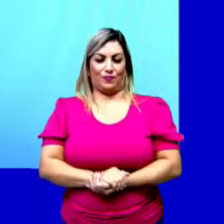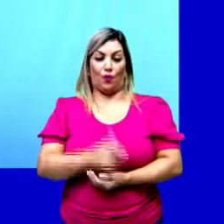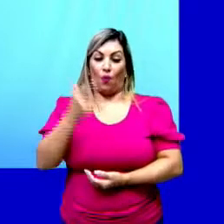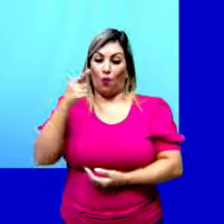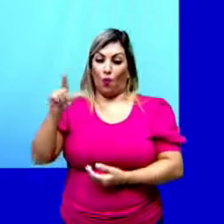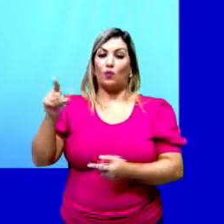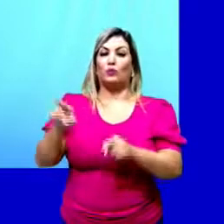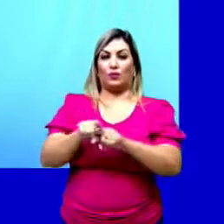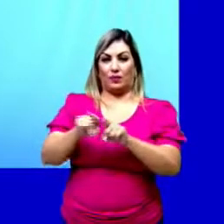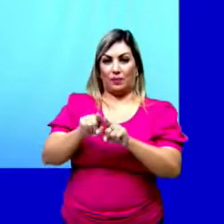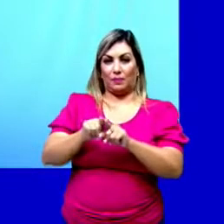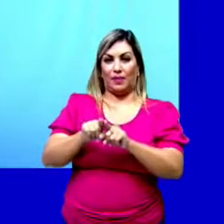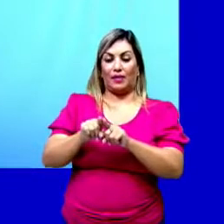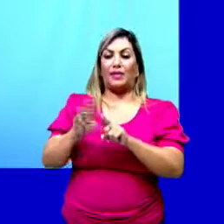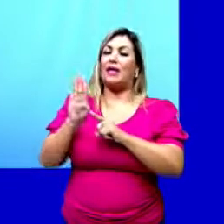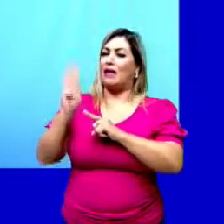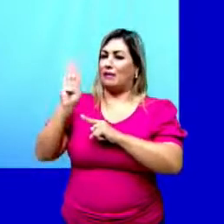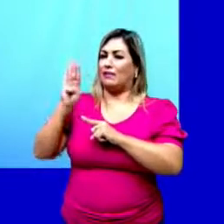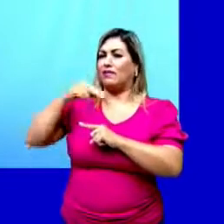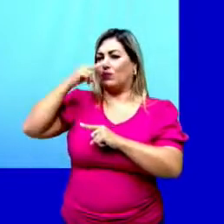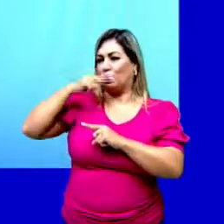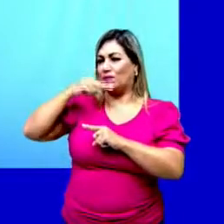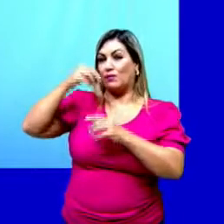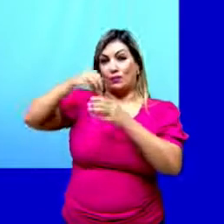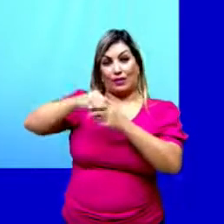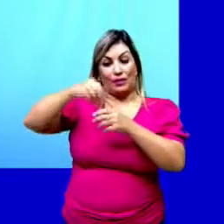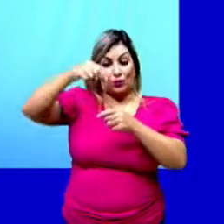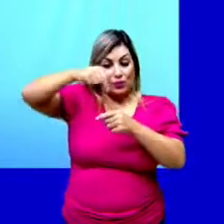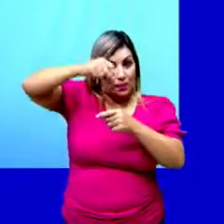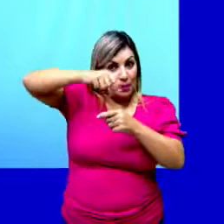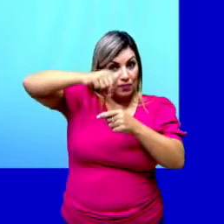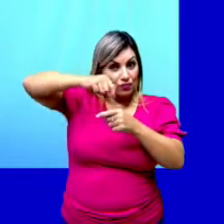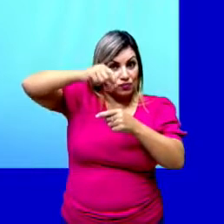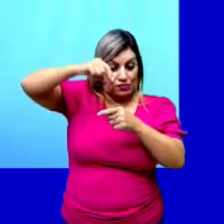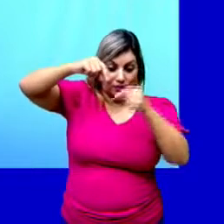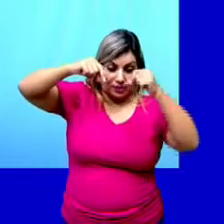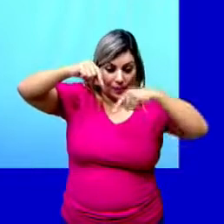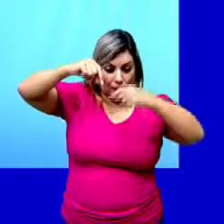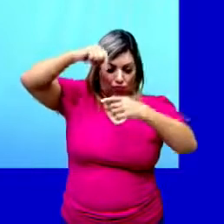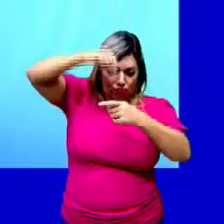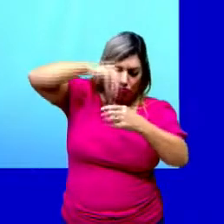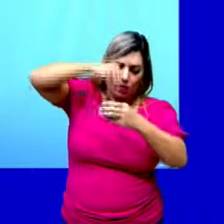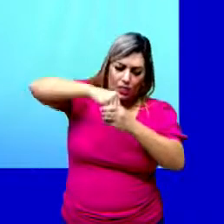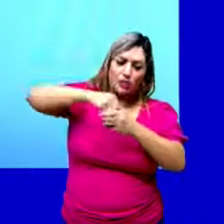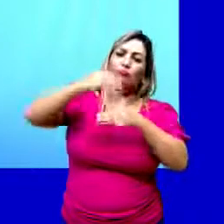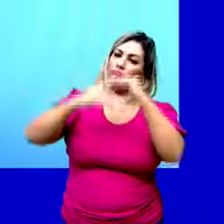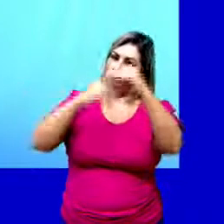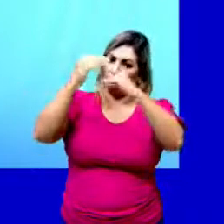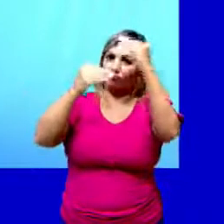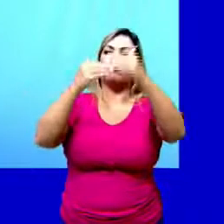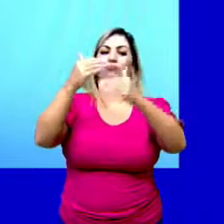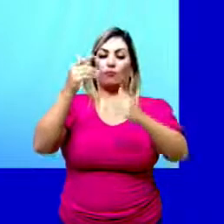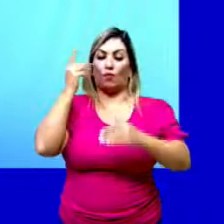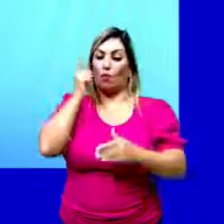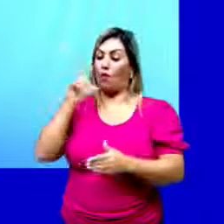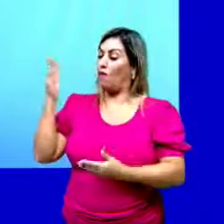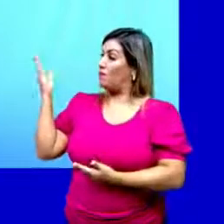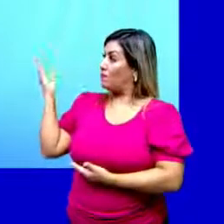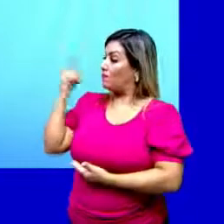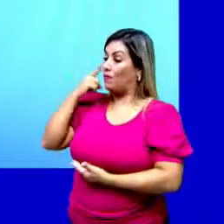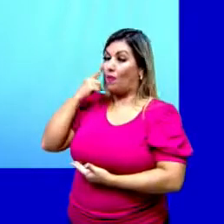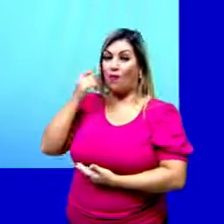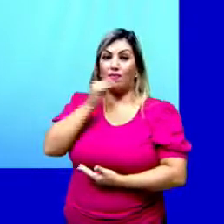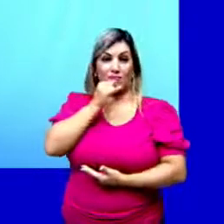fator, as reservas nutritivas nas sementes, que vão garantir o início do desenvolvimento embrionário. Olha só aqui